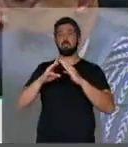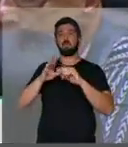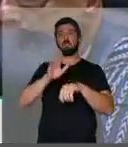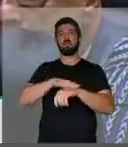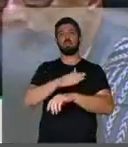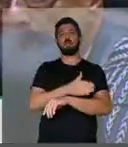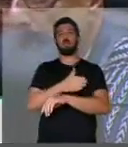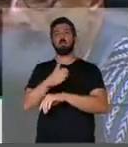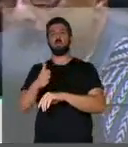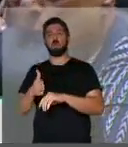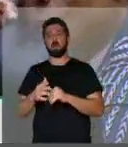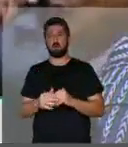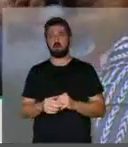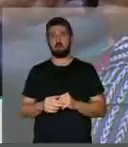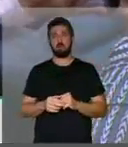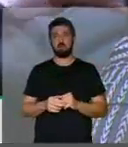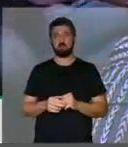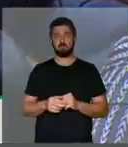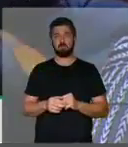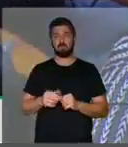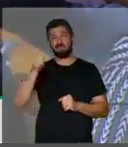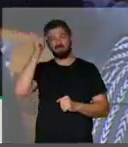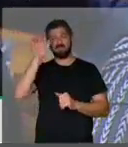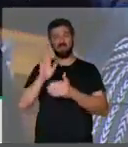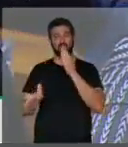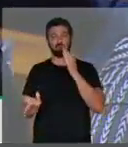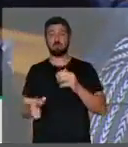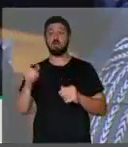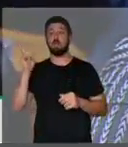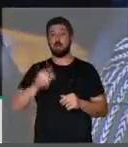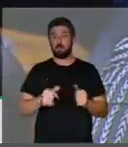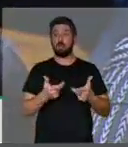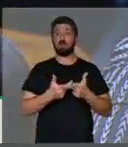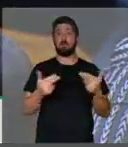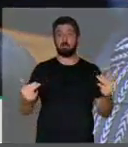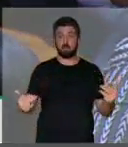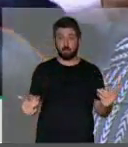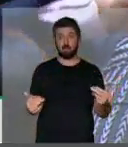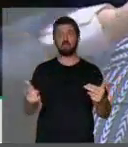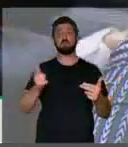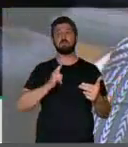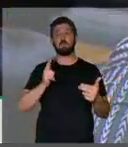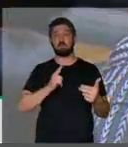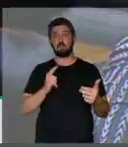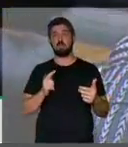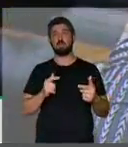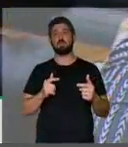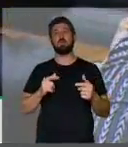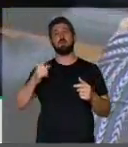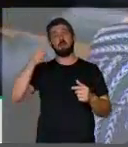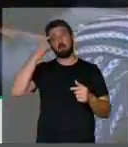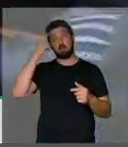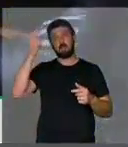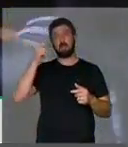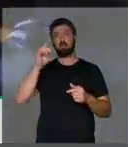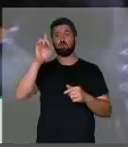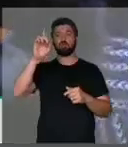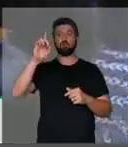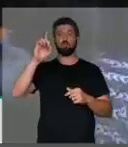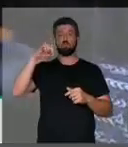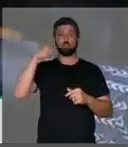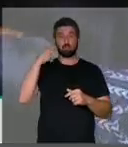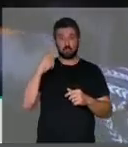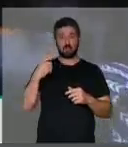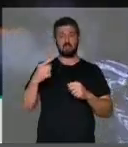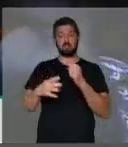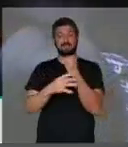temporárias ou preventivas. Trata-se de uma medida que compõe com o ideário do direito penal